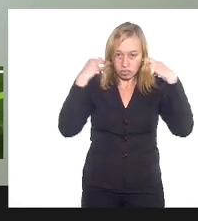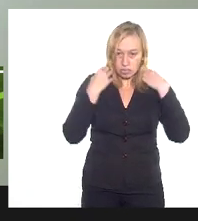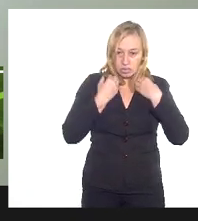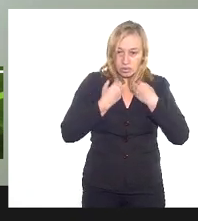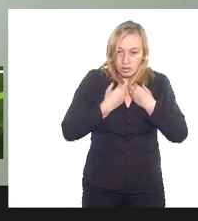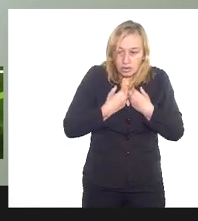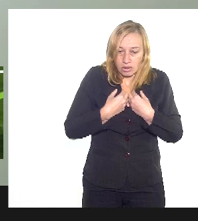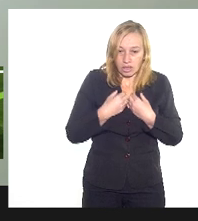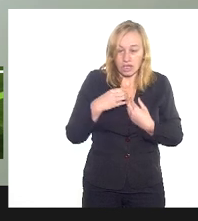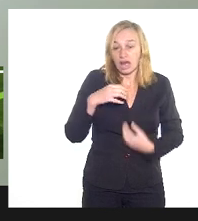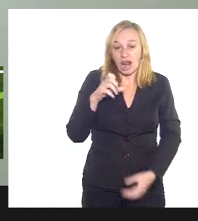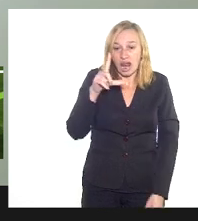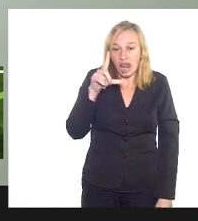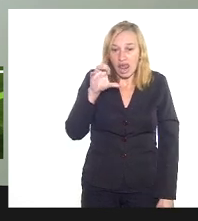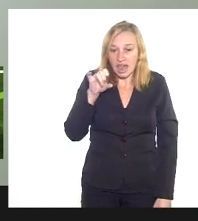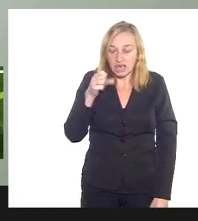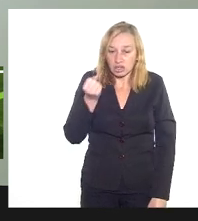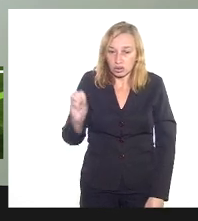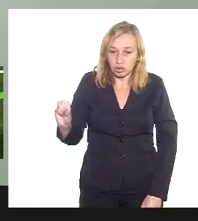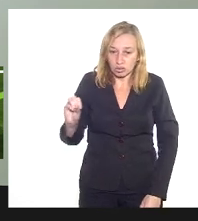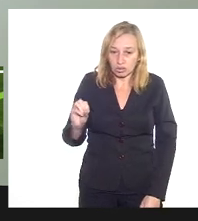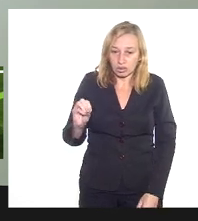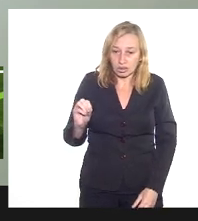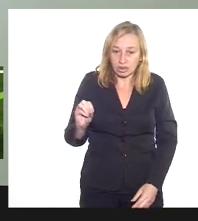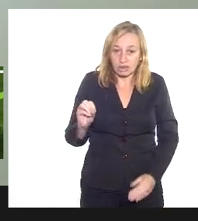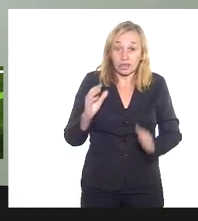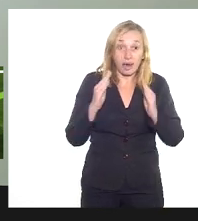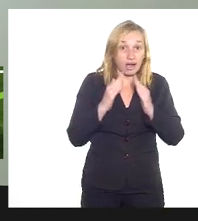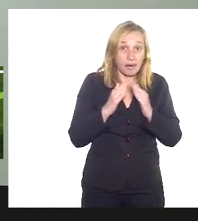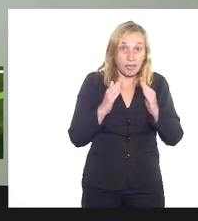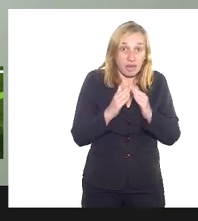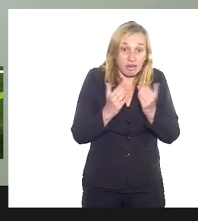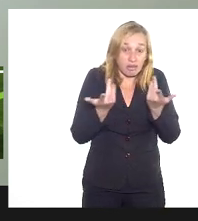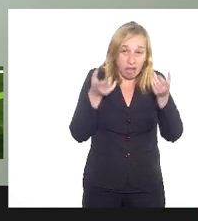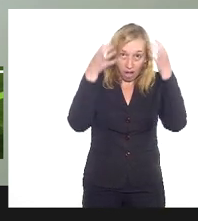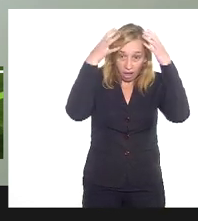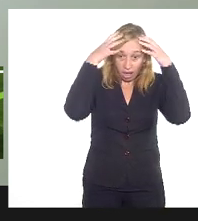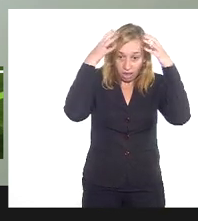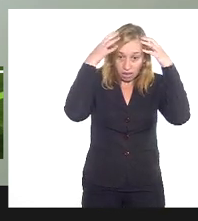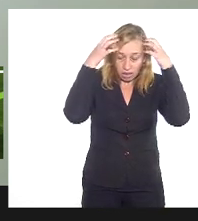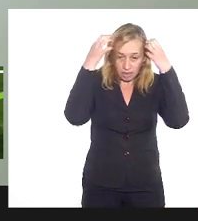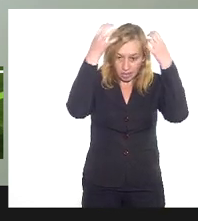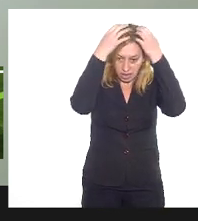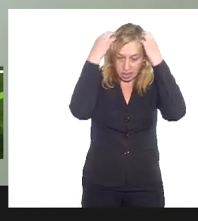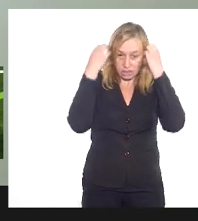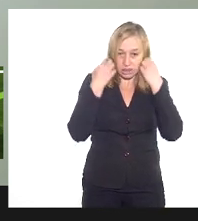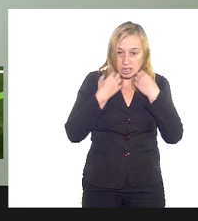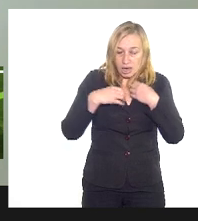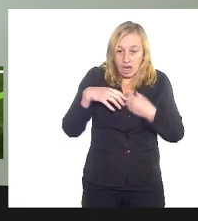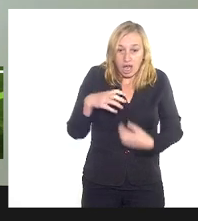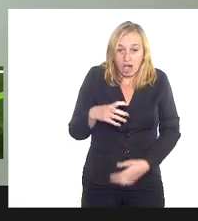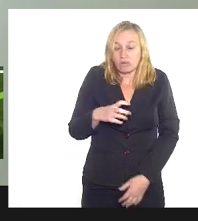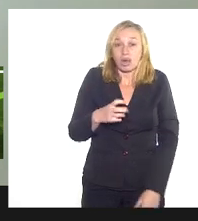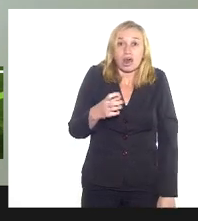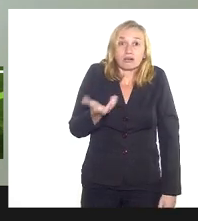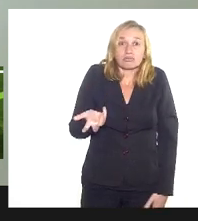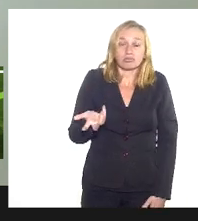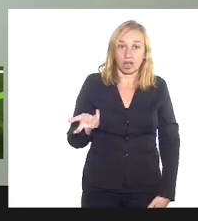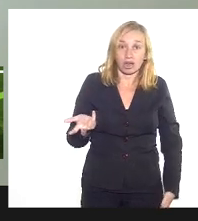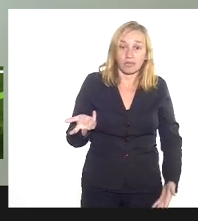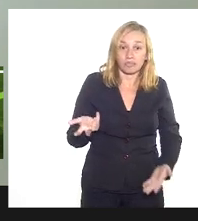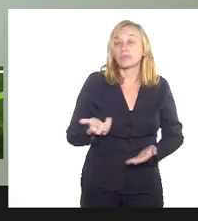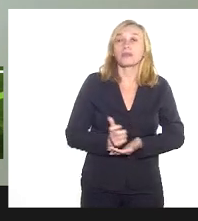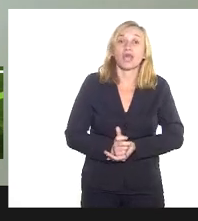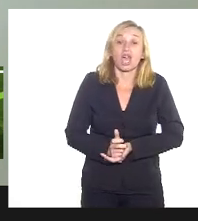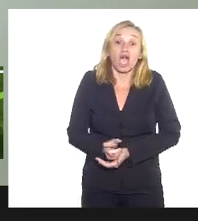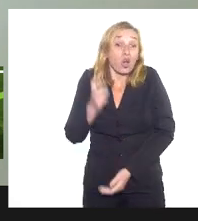como símbolo de opressão, é a cultura delas, assim também, como o tosso, minha família toda sempre usou, minha mãe, minhas